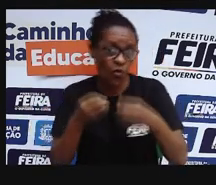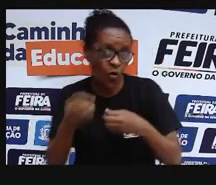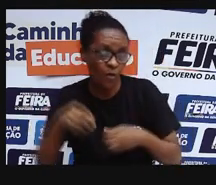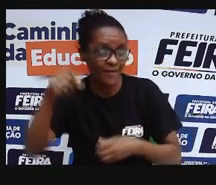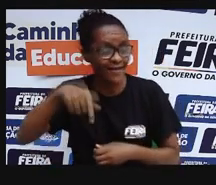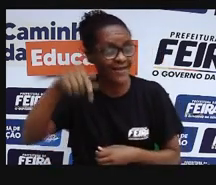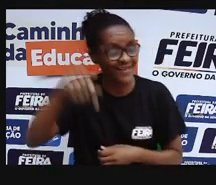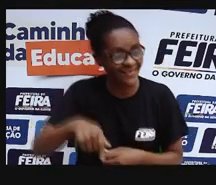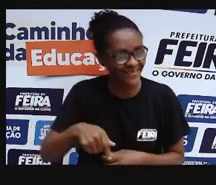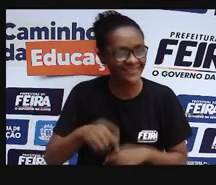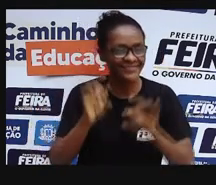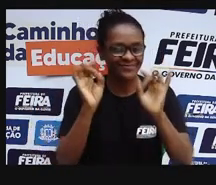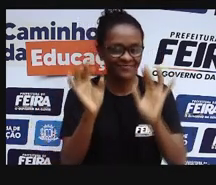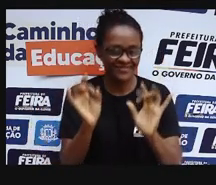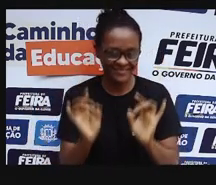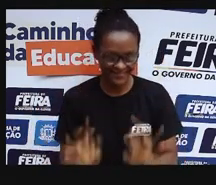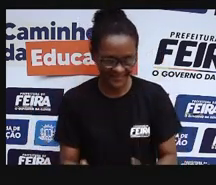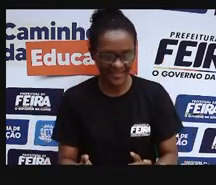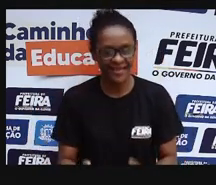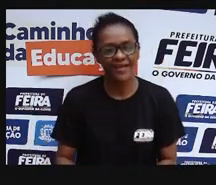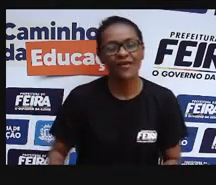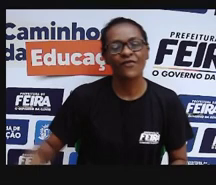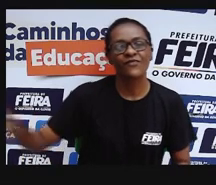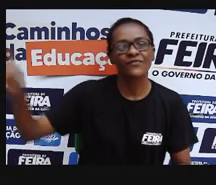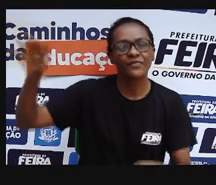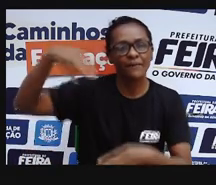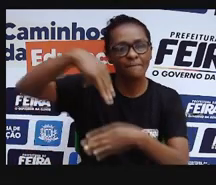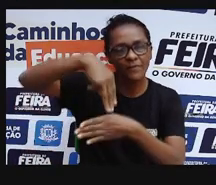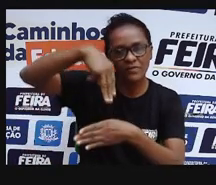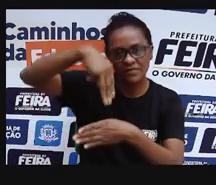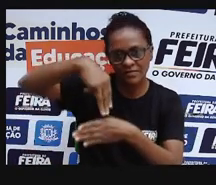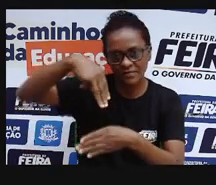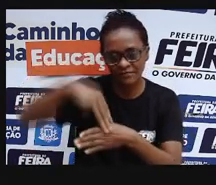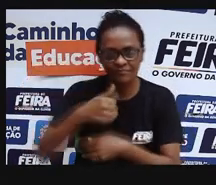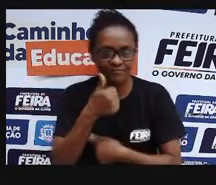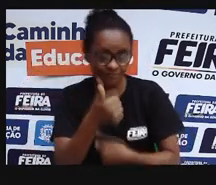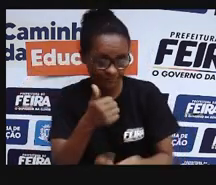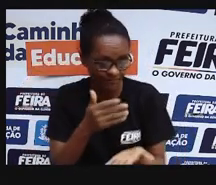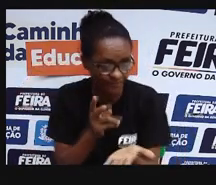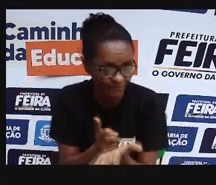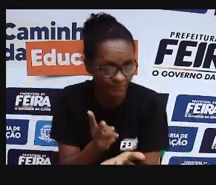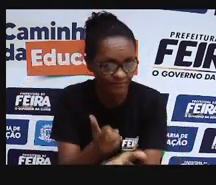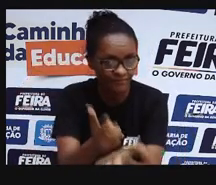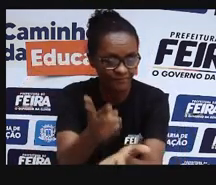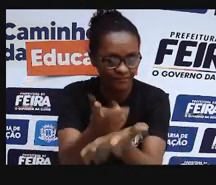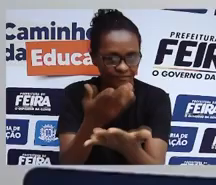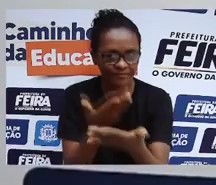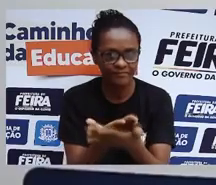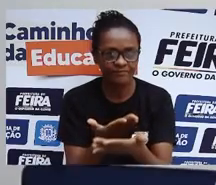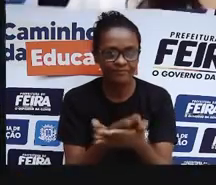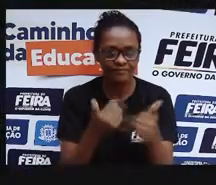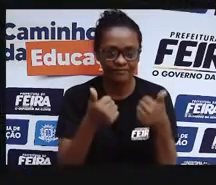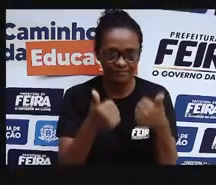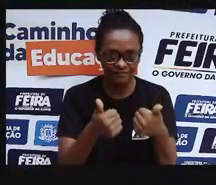da Seduc, para que nós possamos dar continuidade aos nossos estudos.